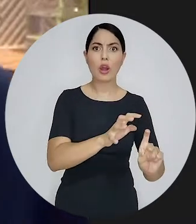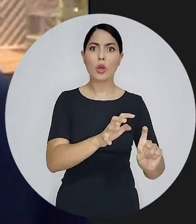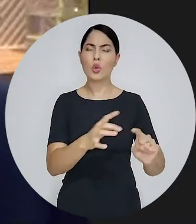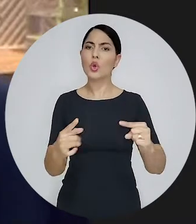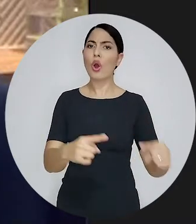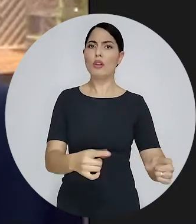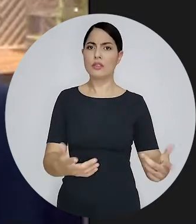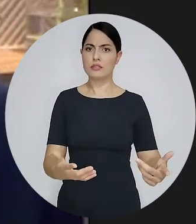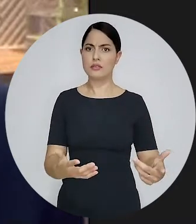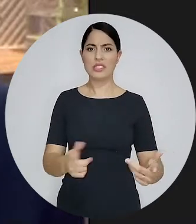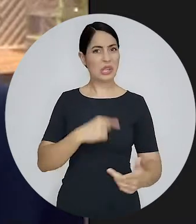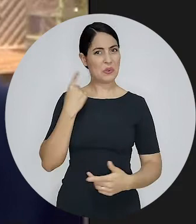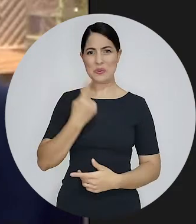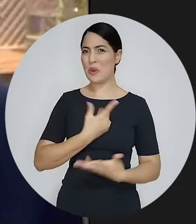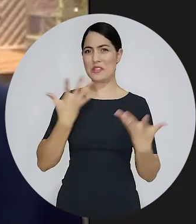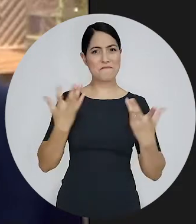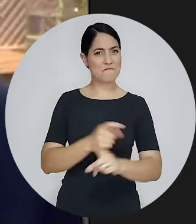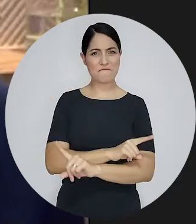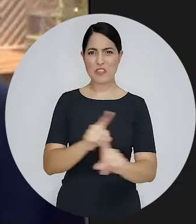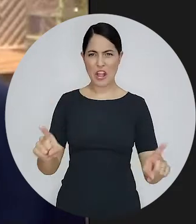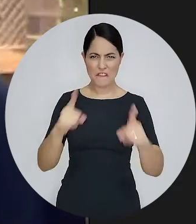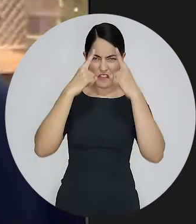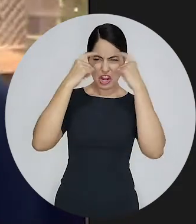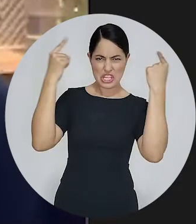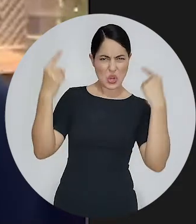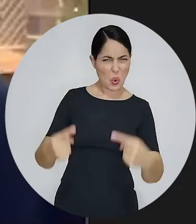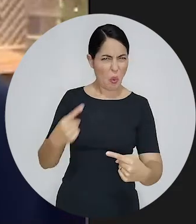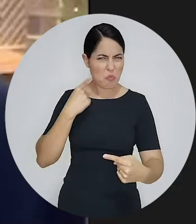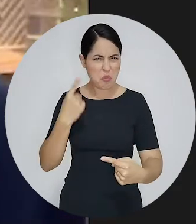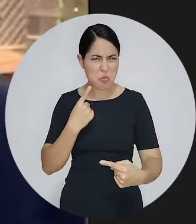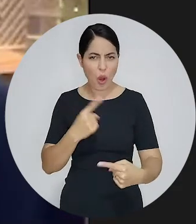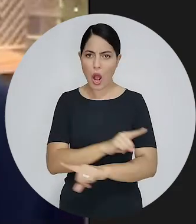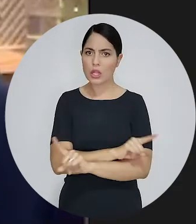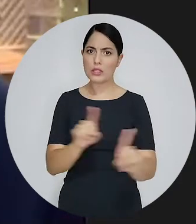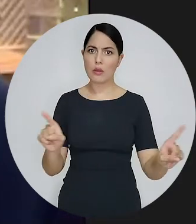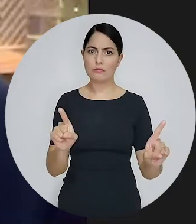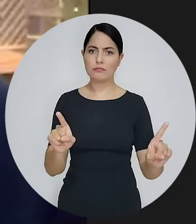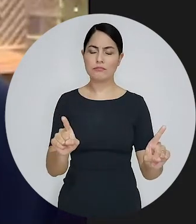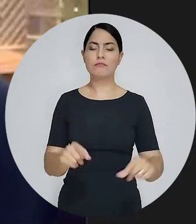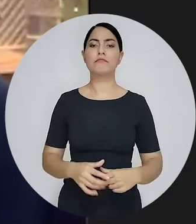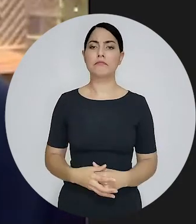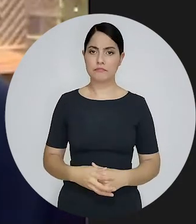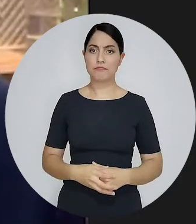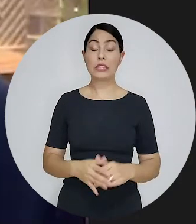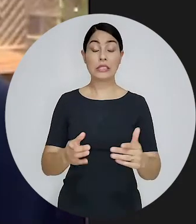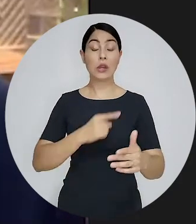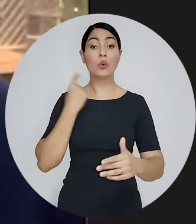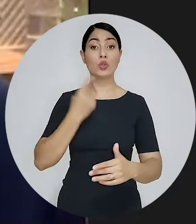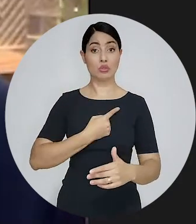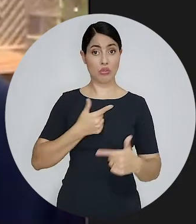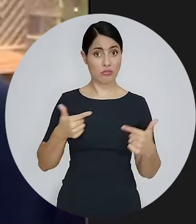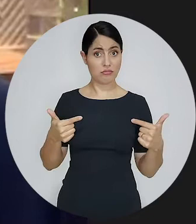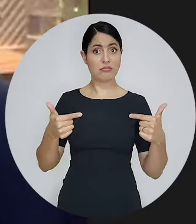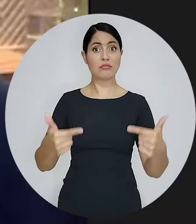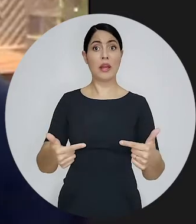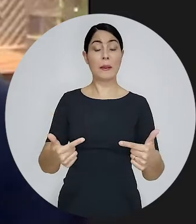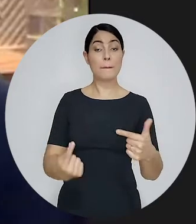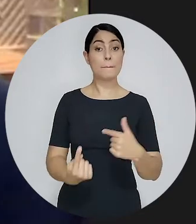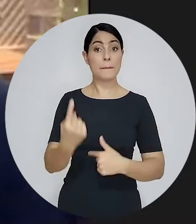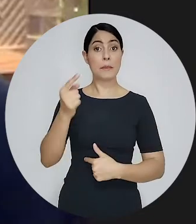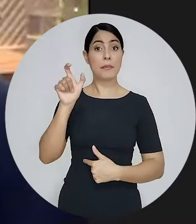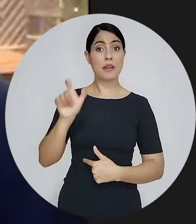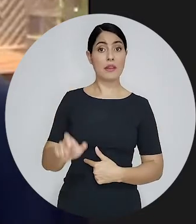não vamos admitir a ordem dos advogados do Brasil violência contra a advocacia. E, portanto, o primeiro passo, além do